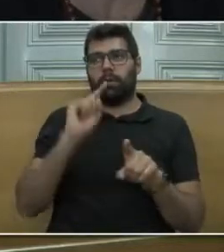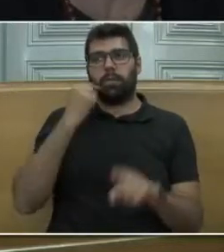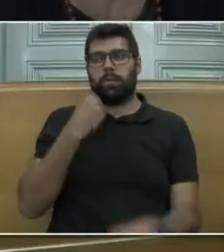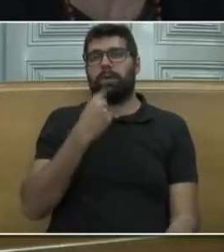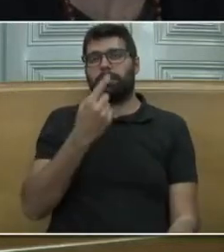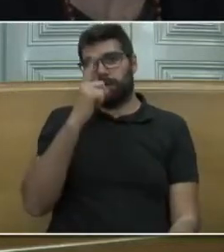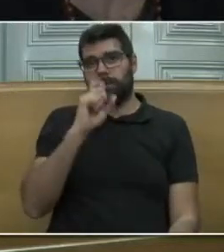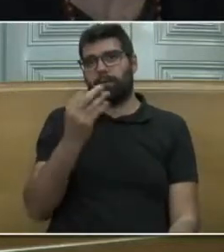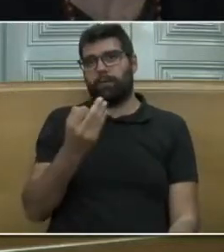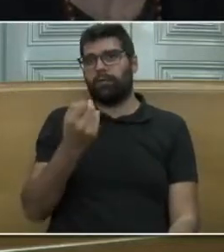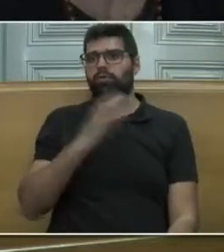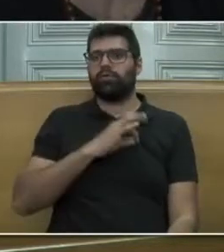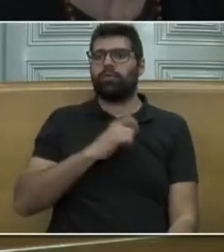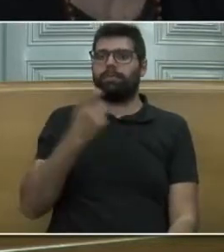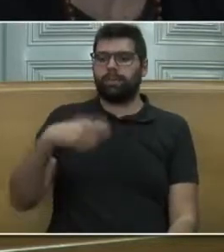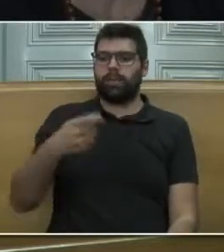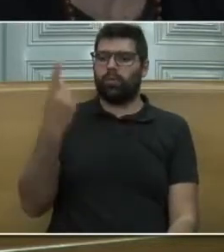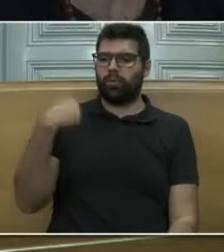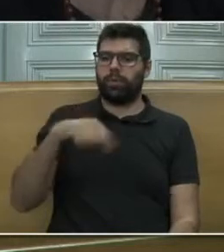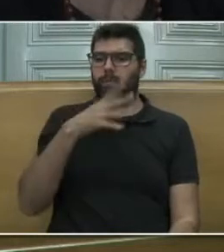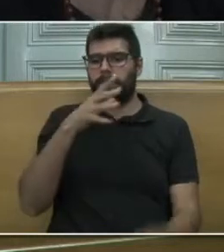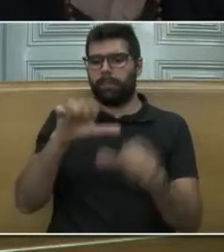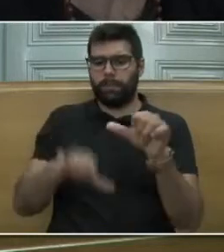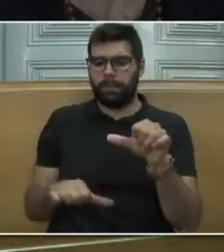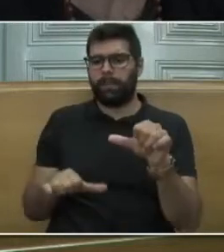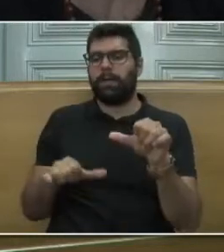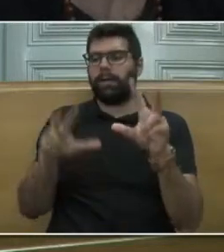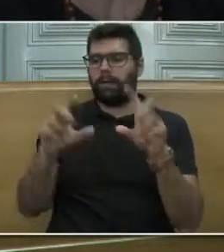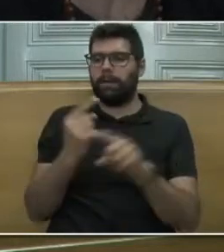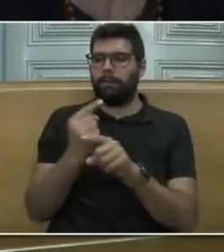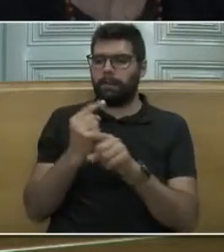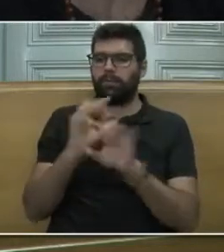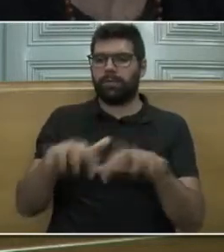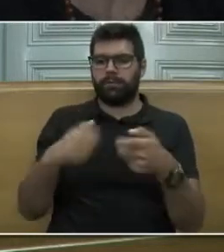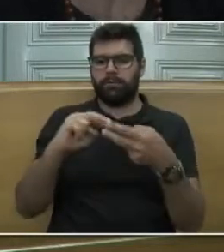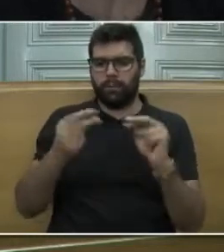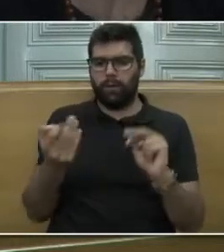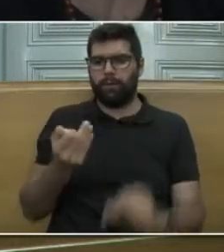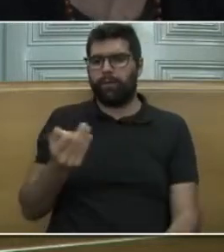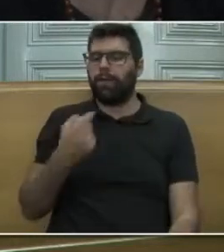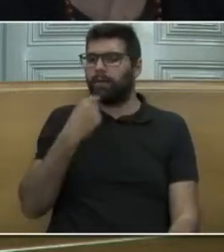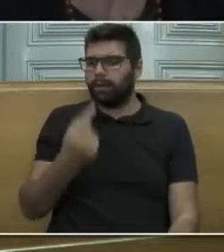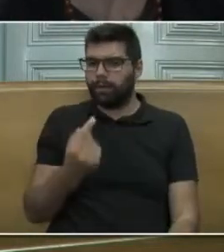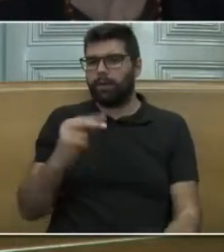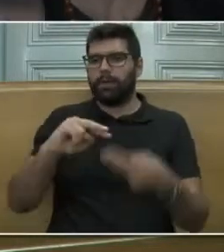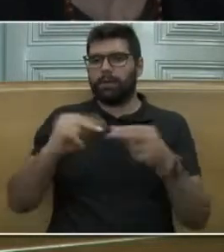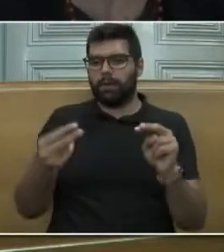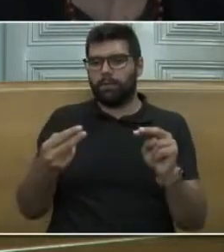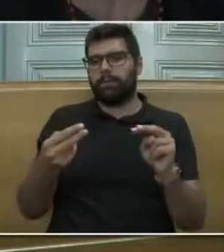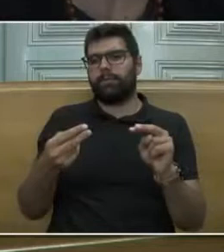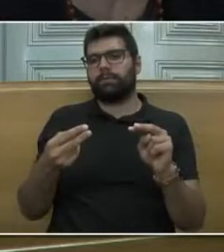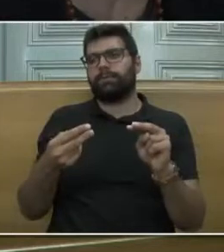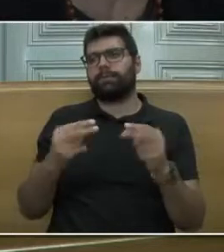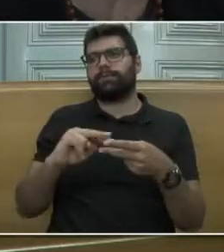Robles, que o Sr. Presidente ontem teve uma intervenção na Assembleia Municipal sobre este assunto e precisamente disse que a Câmara não